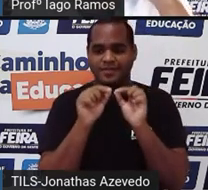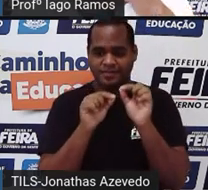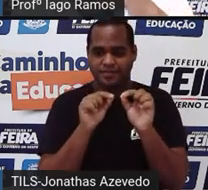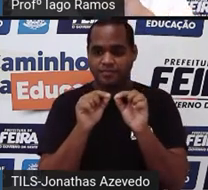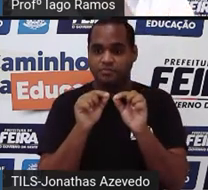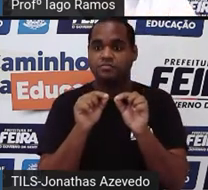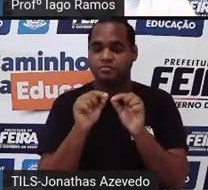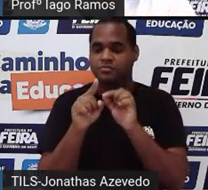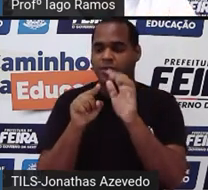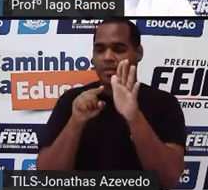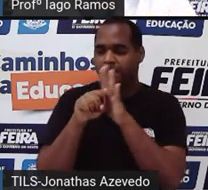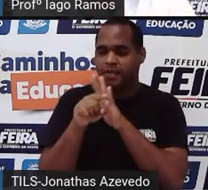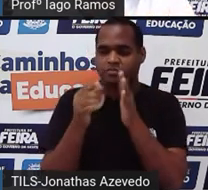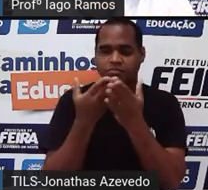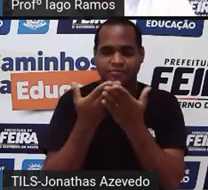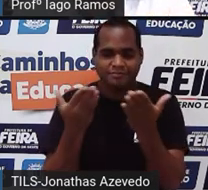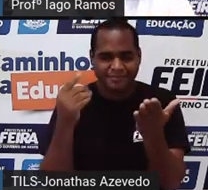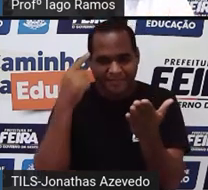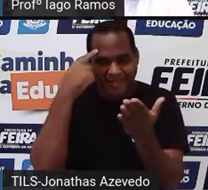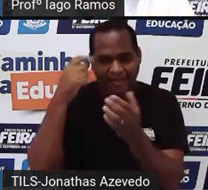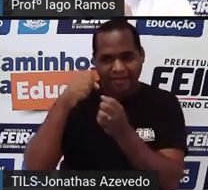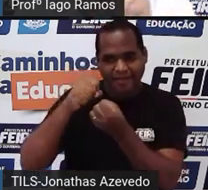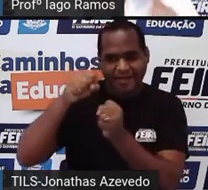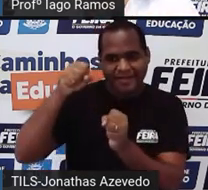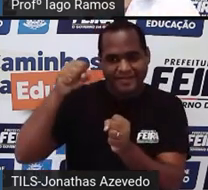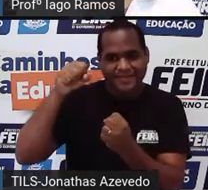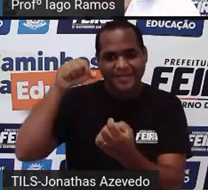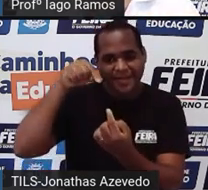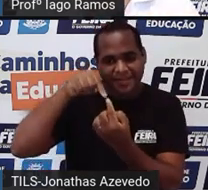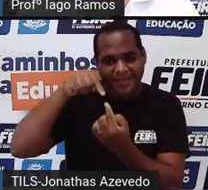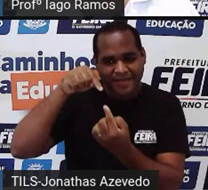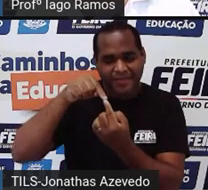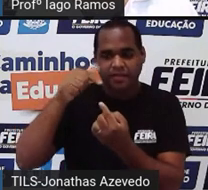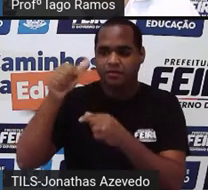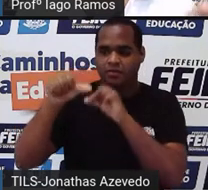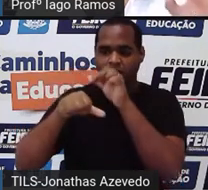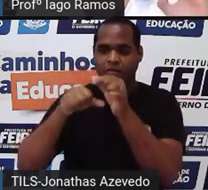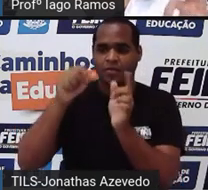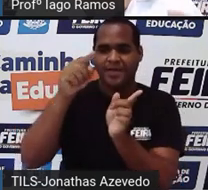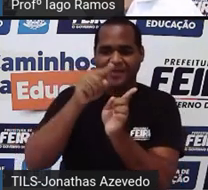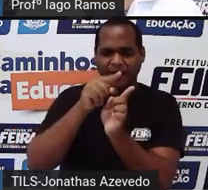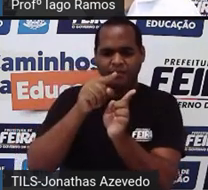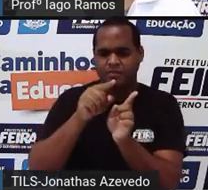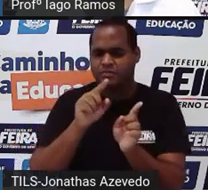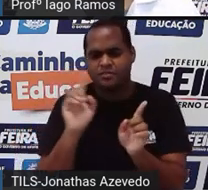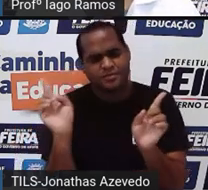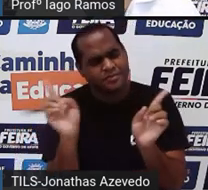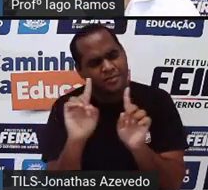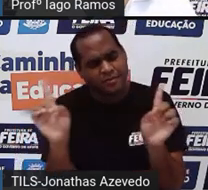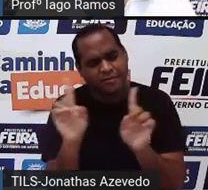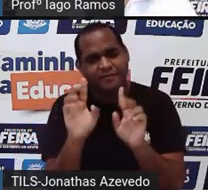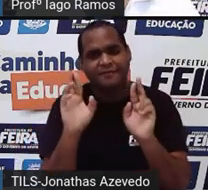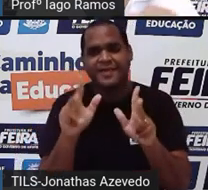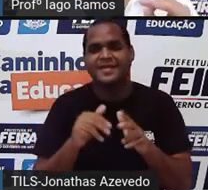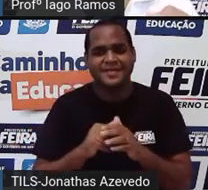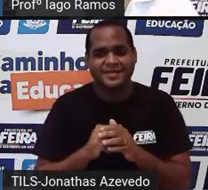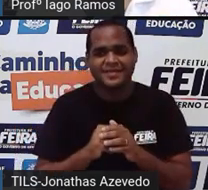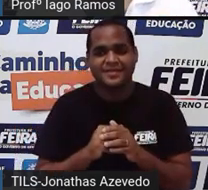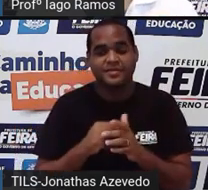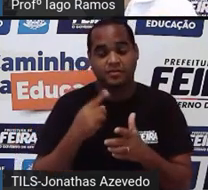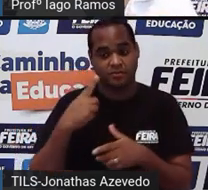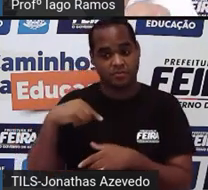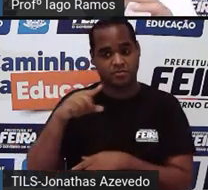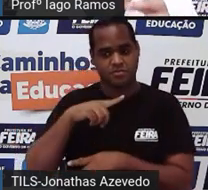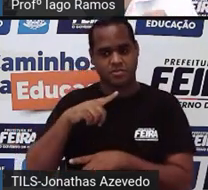perguntei se aquela figura grande era uma transformação da menor. Não. Aqui a gente não